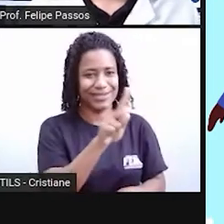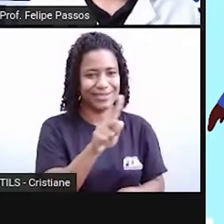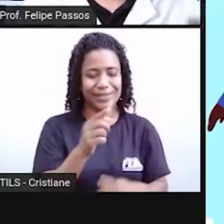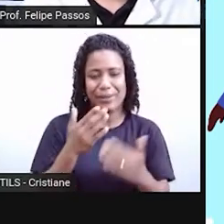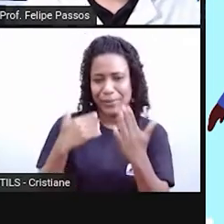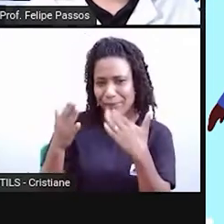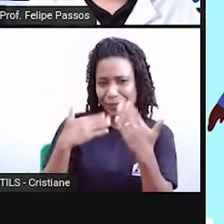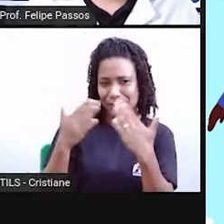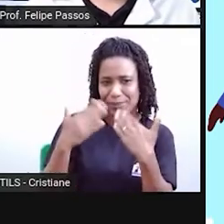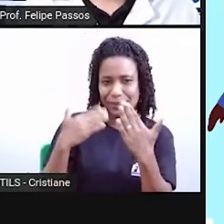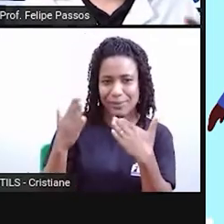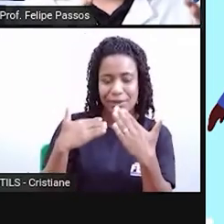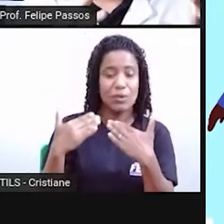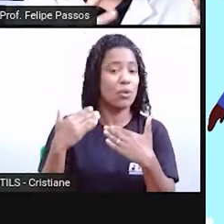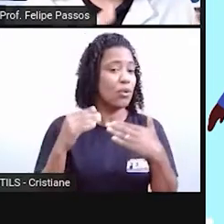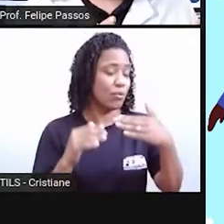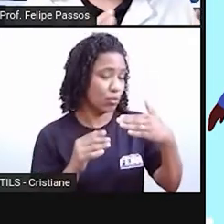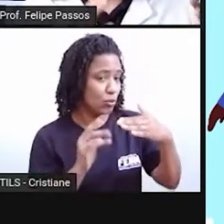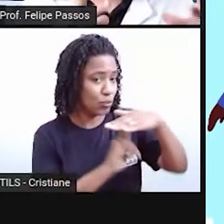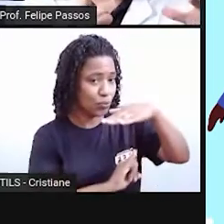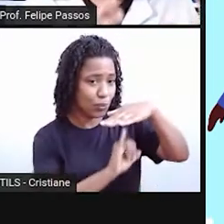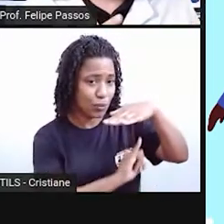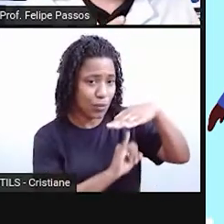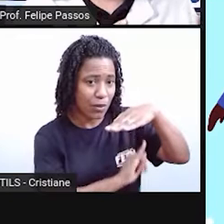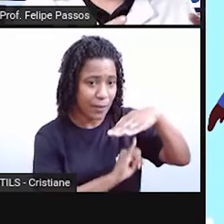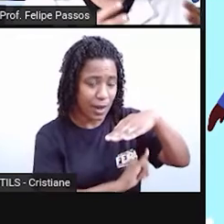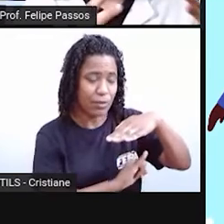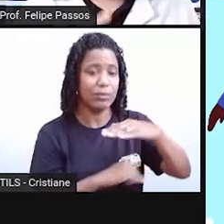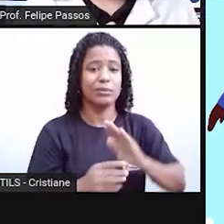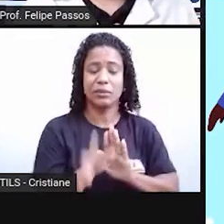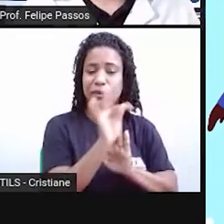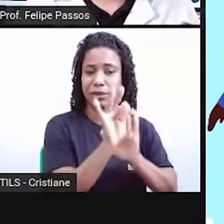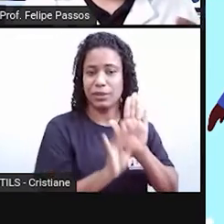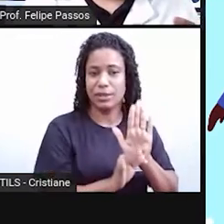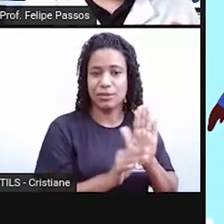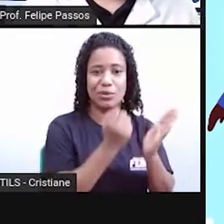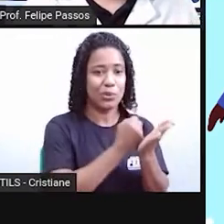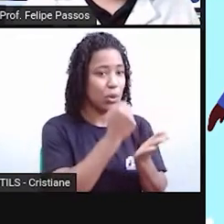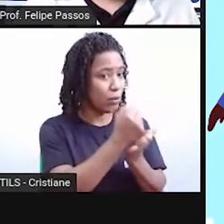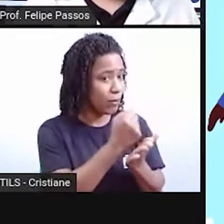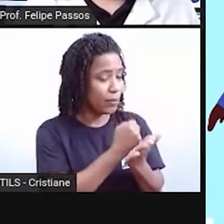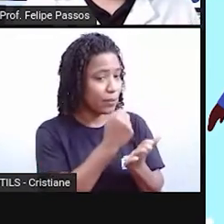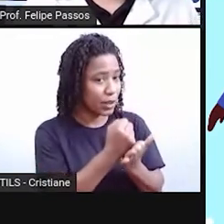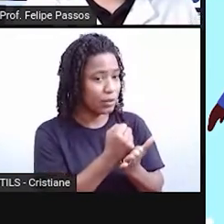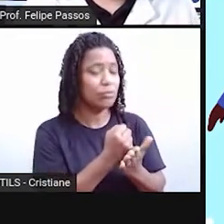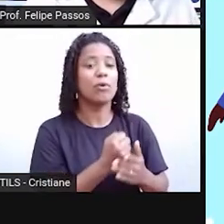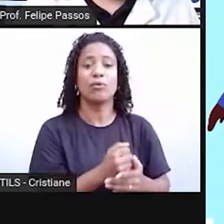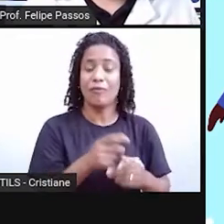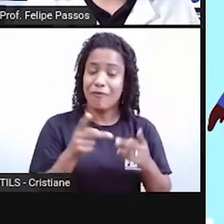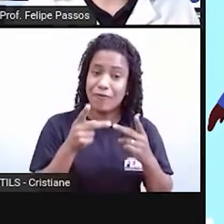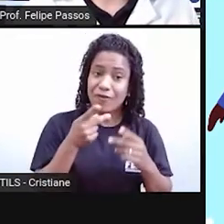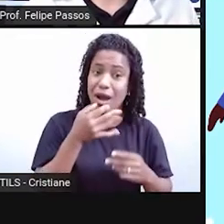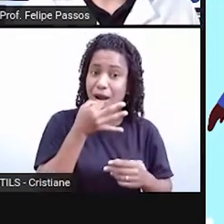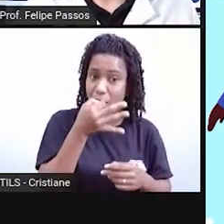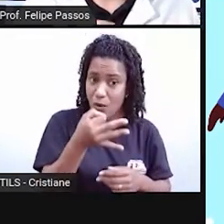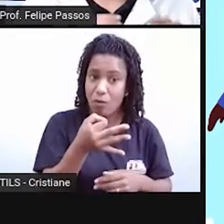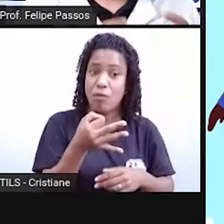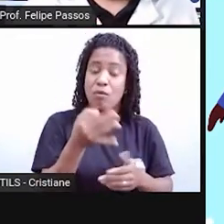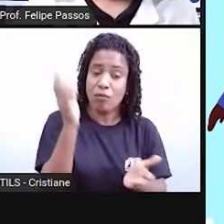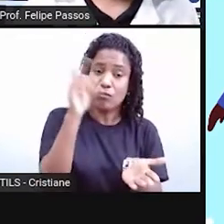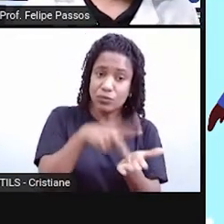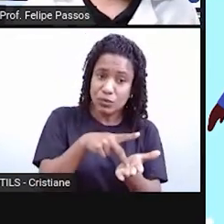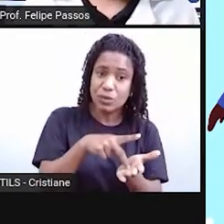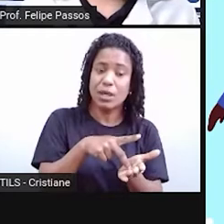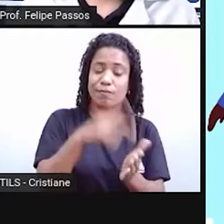Então, veja que tem uma diferença. Textos, documentos, falas oficiais, sérias, que